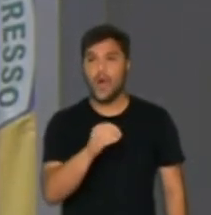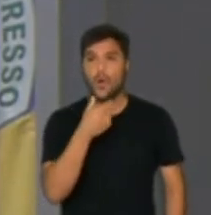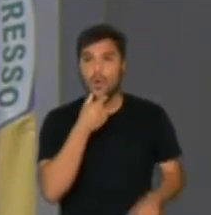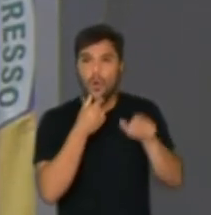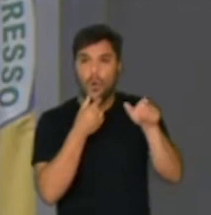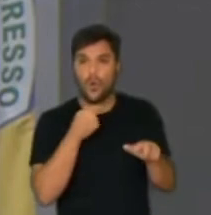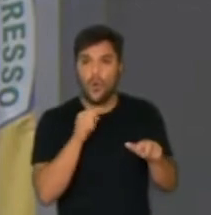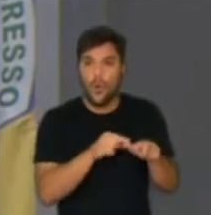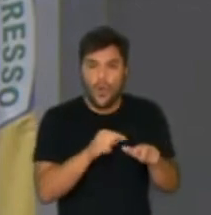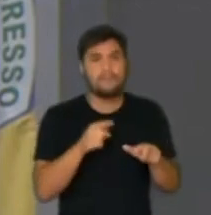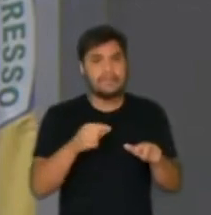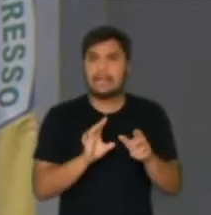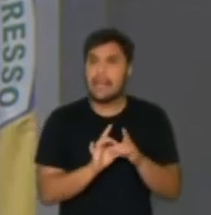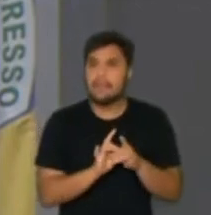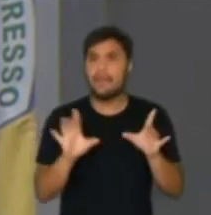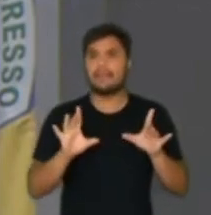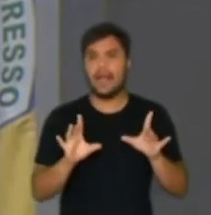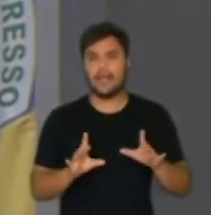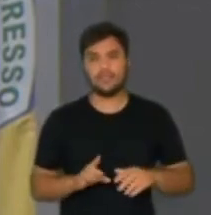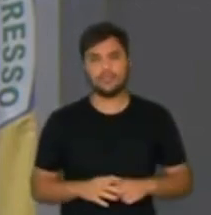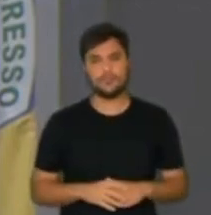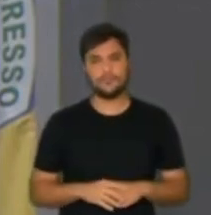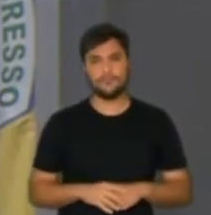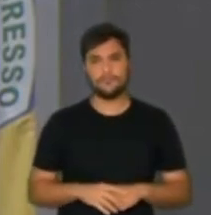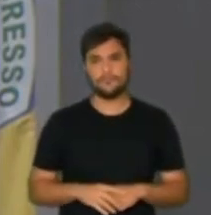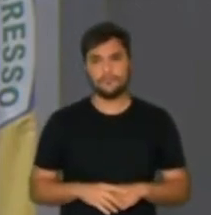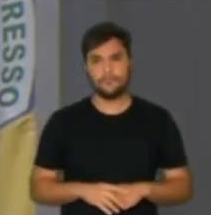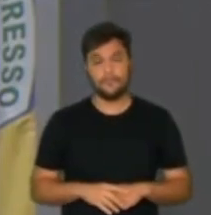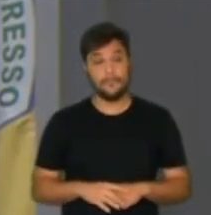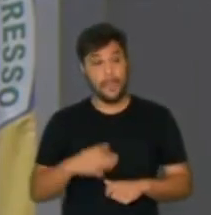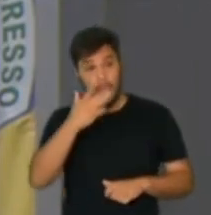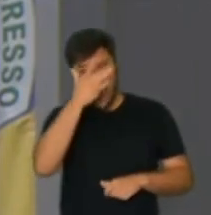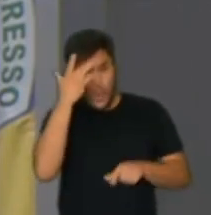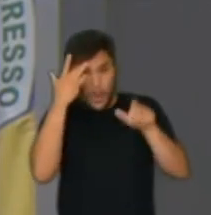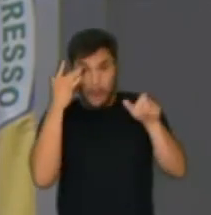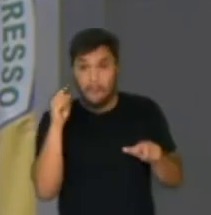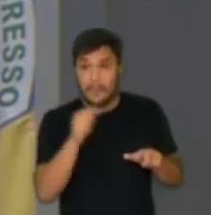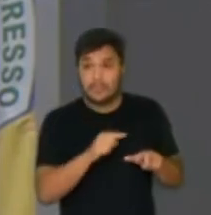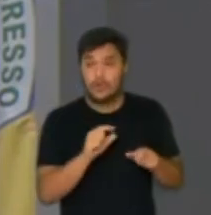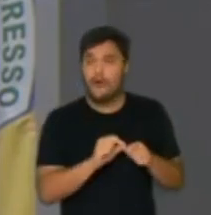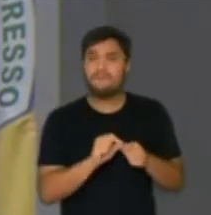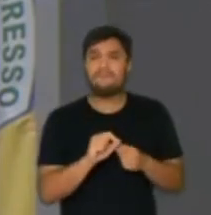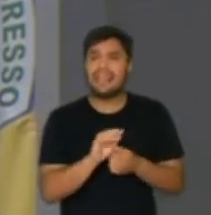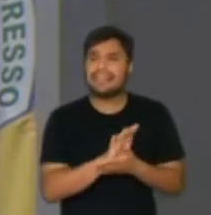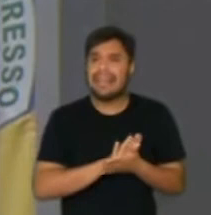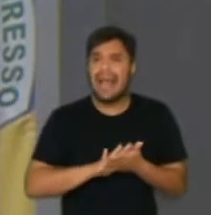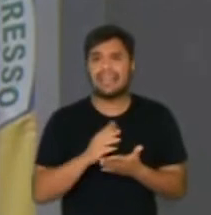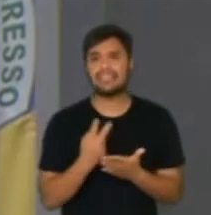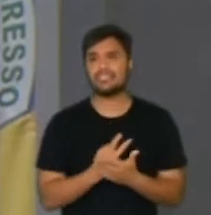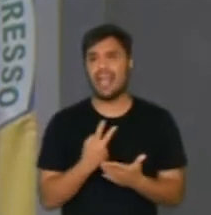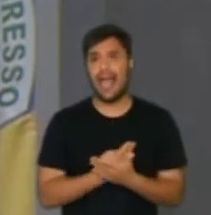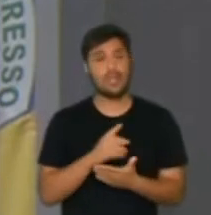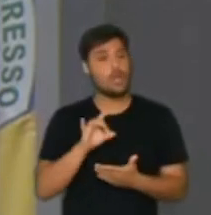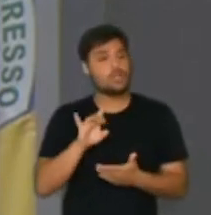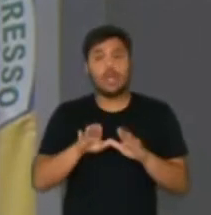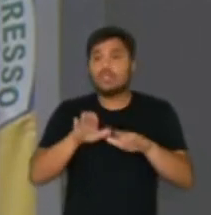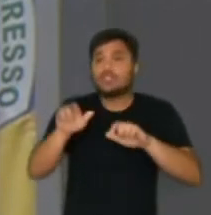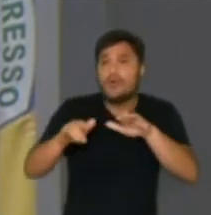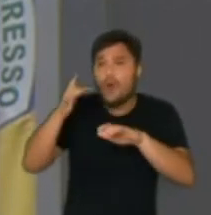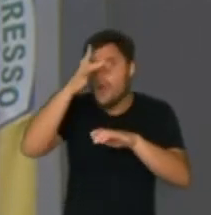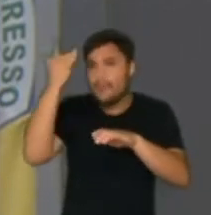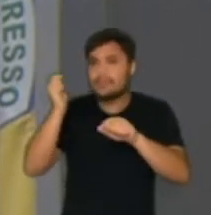Trovão tem que ter sua liberdade decretada. Uma pessoa que não fez absolutamente nada de errado se não chamar o povo para a rua,